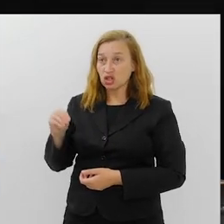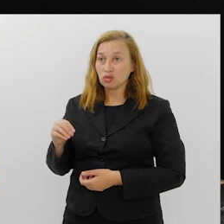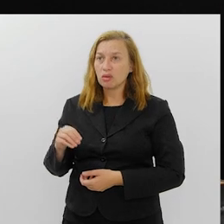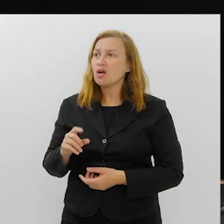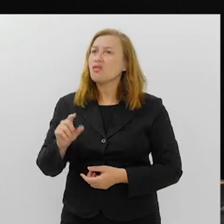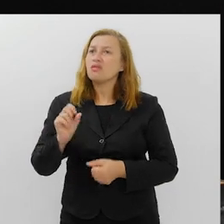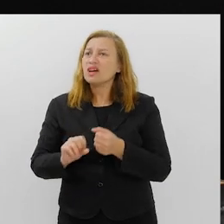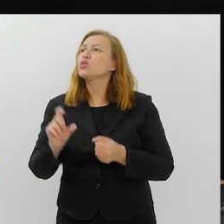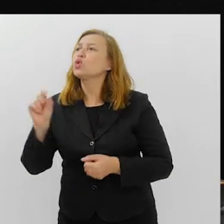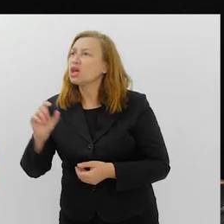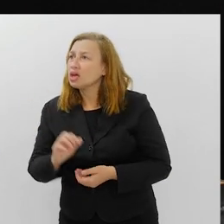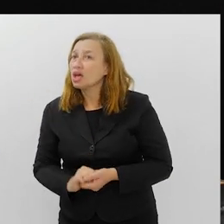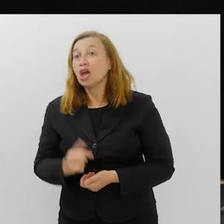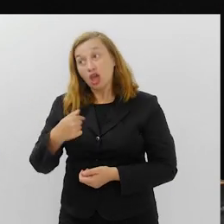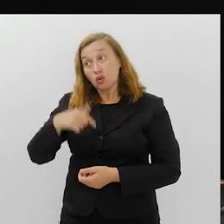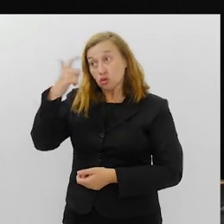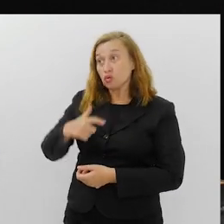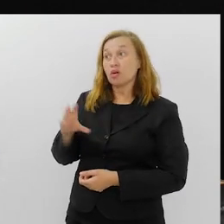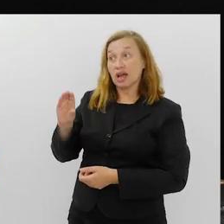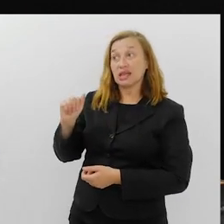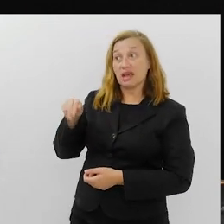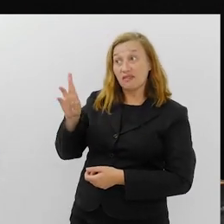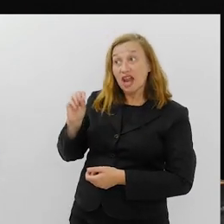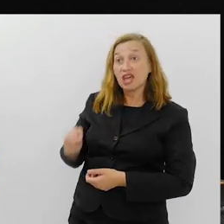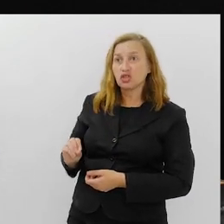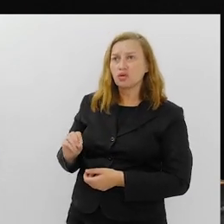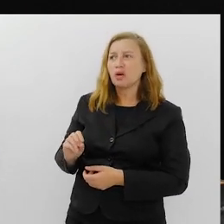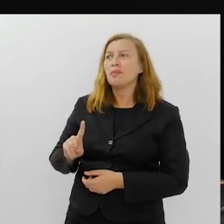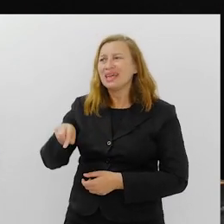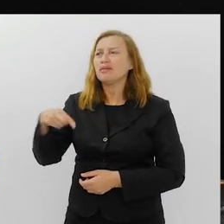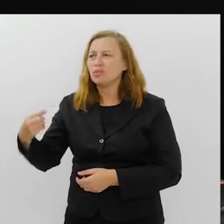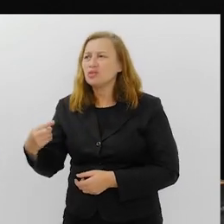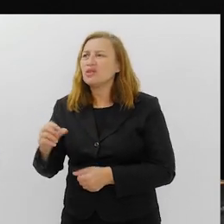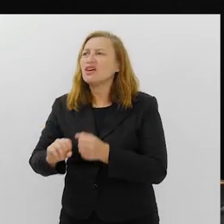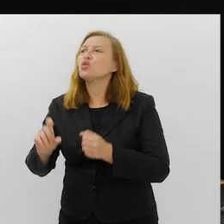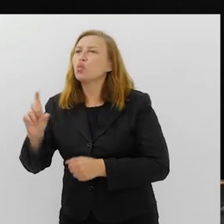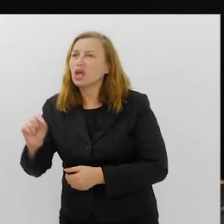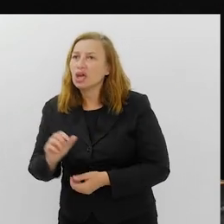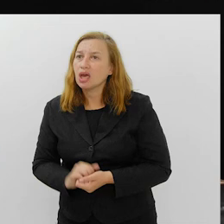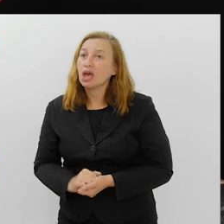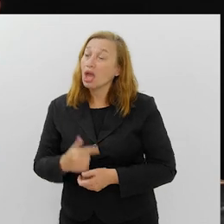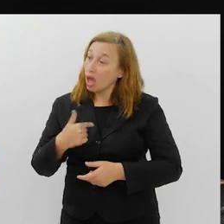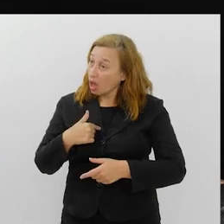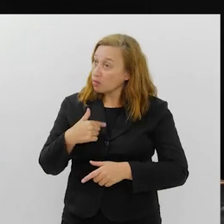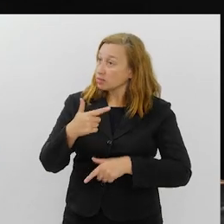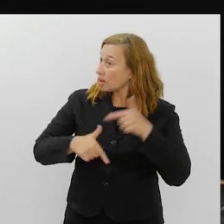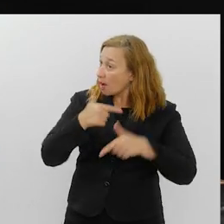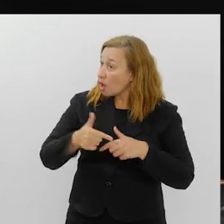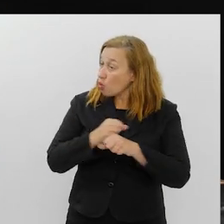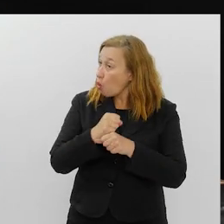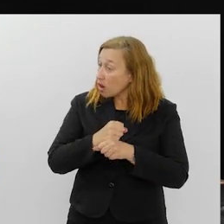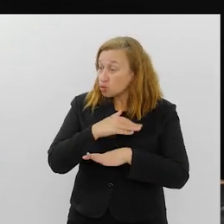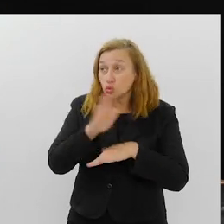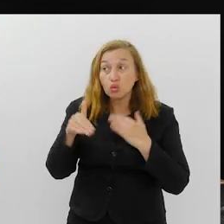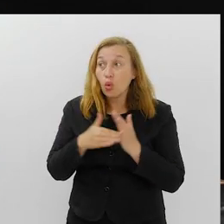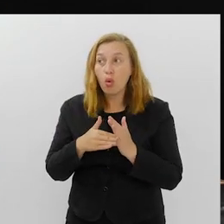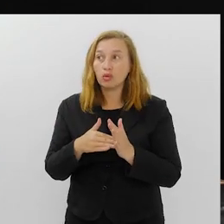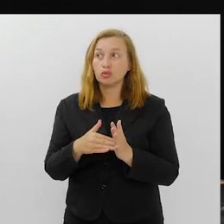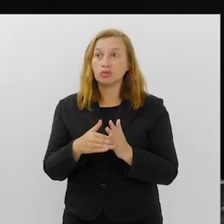você faz? Eu sou carnavalesco. Mas fora isso, o que você faz? Gente, eu trabalho o ano todo.